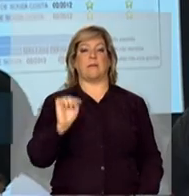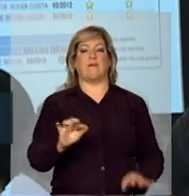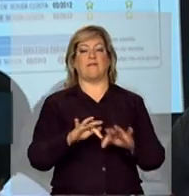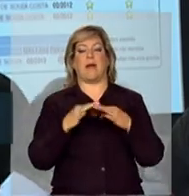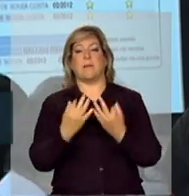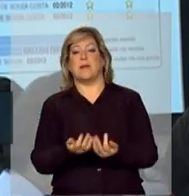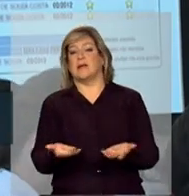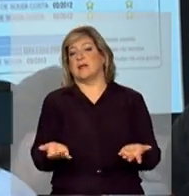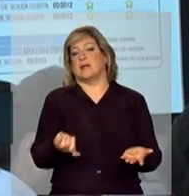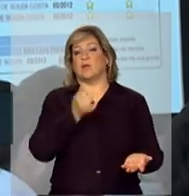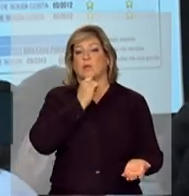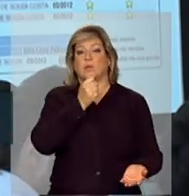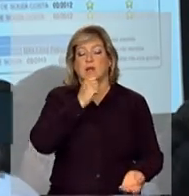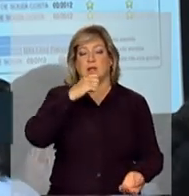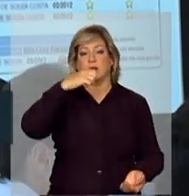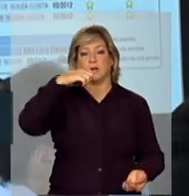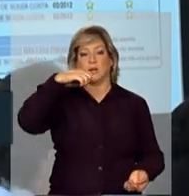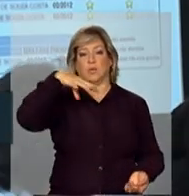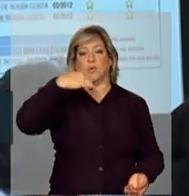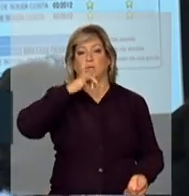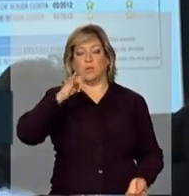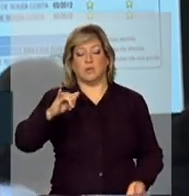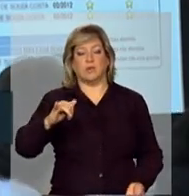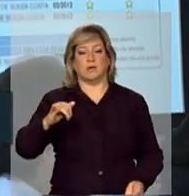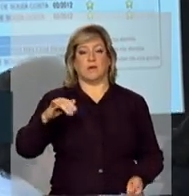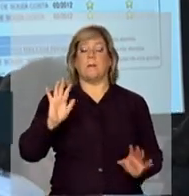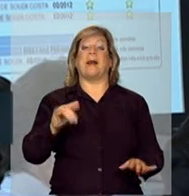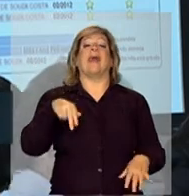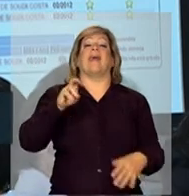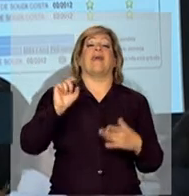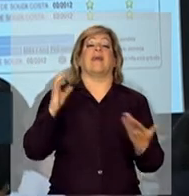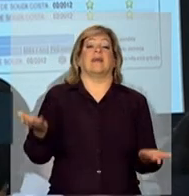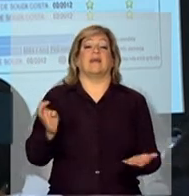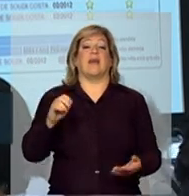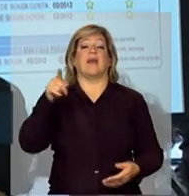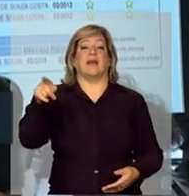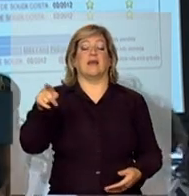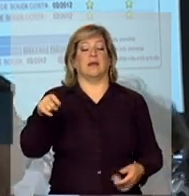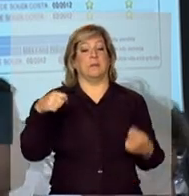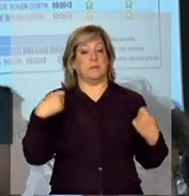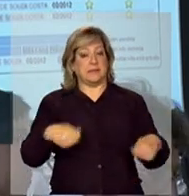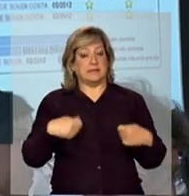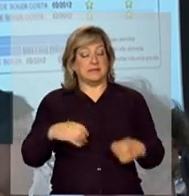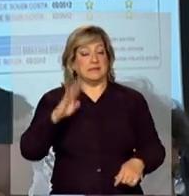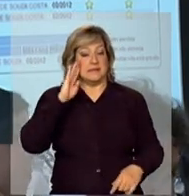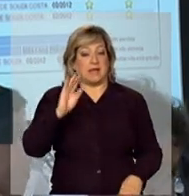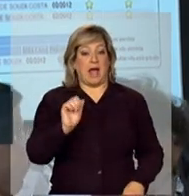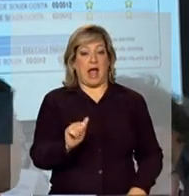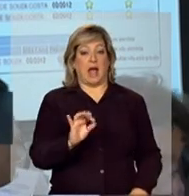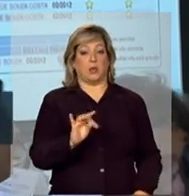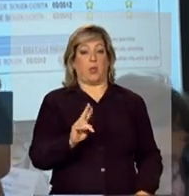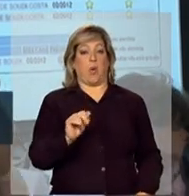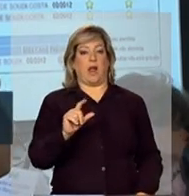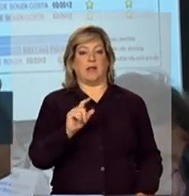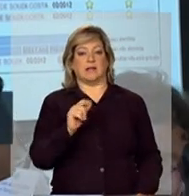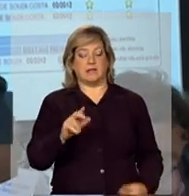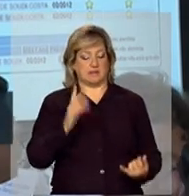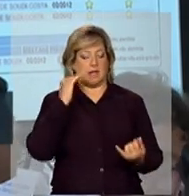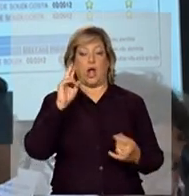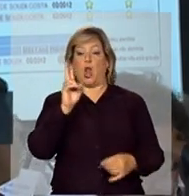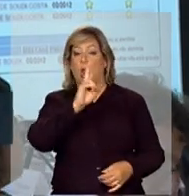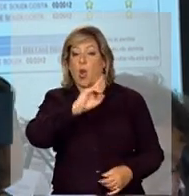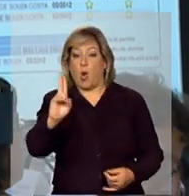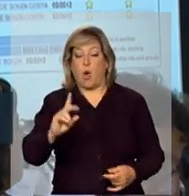Nós sabemos. Essa família declarou. Se tiver desatualizado, nós vamos atualizar, mas nós sabemos o nome, o endereço,